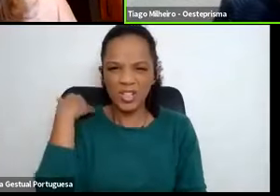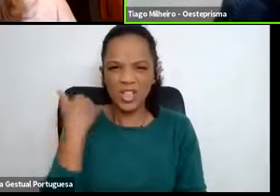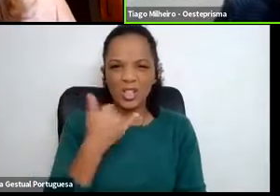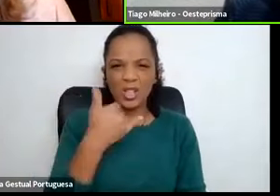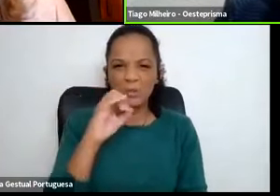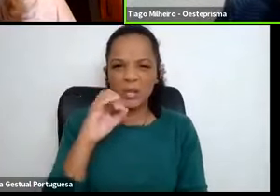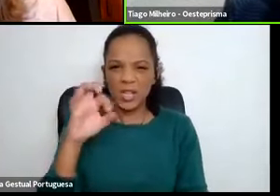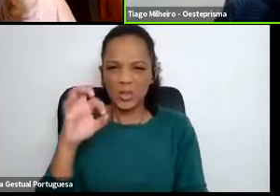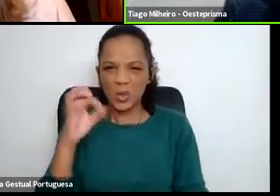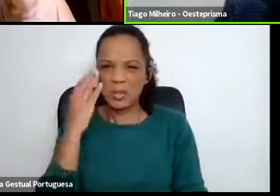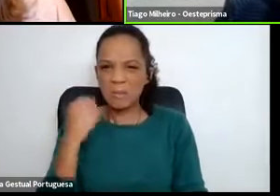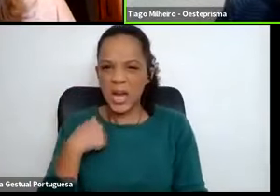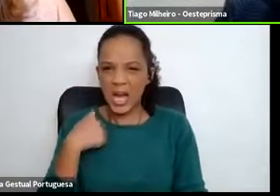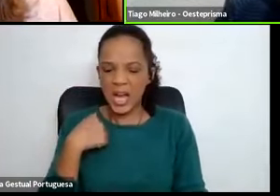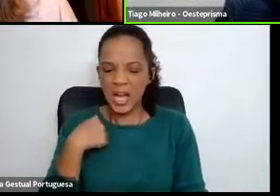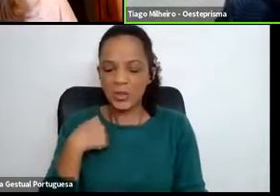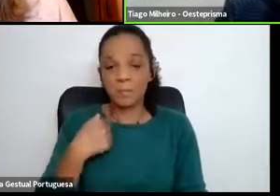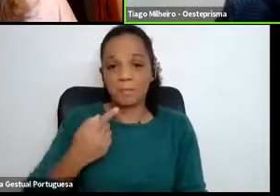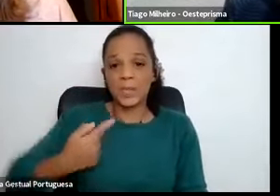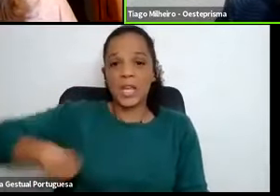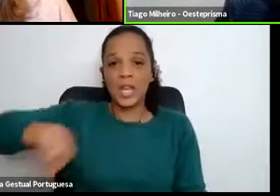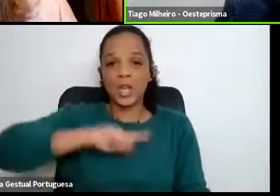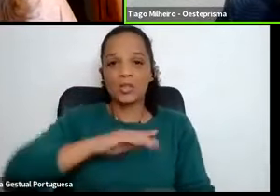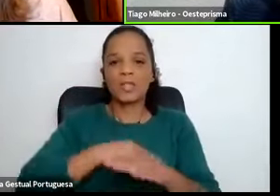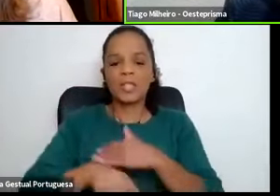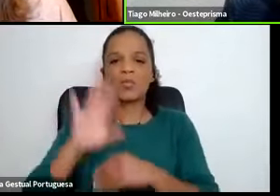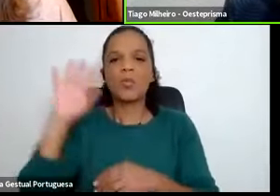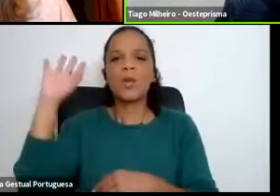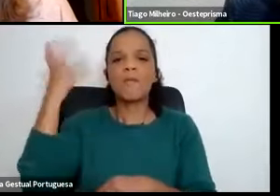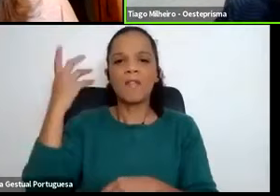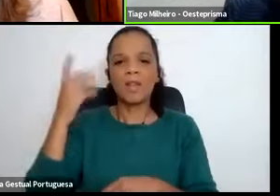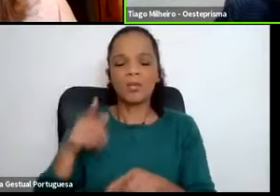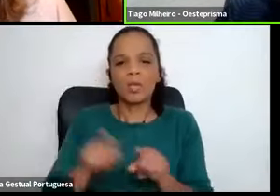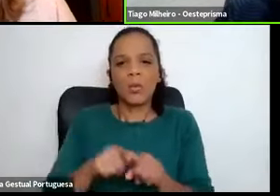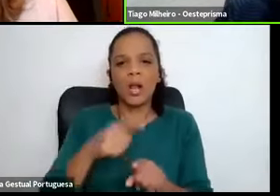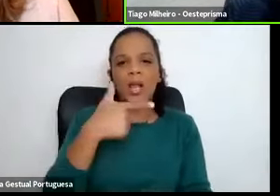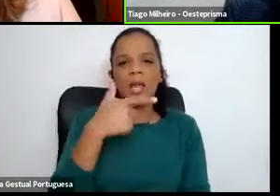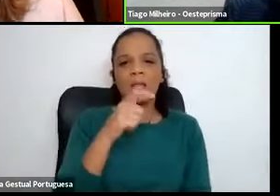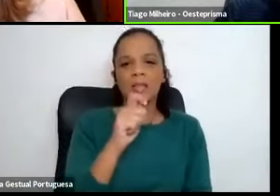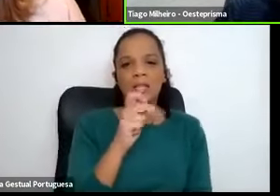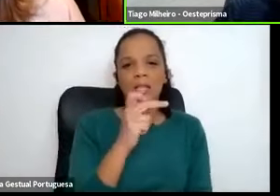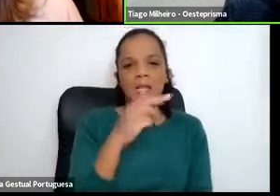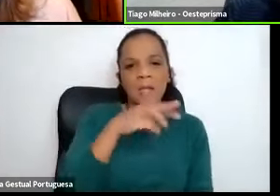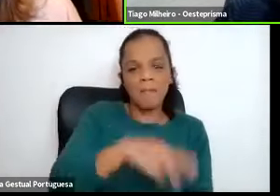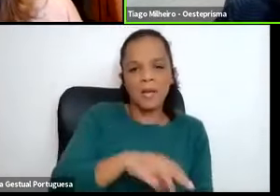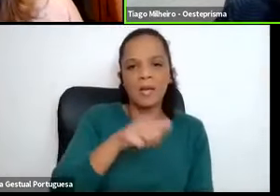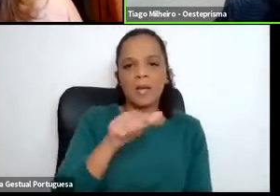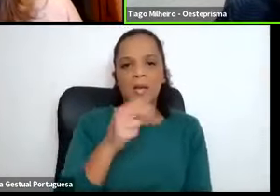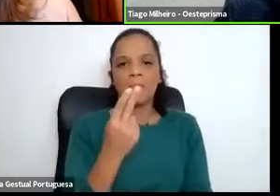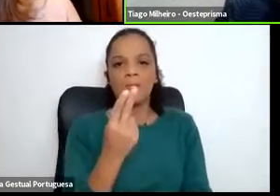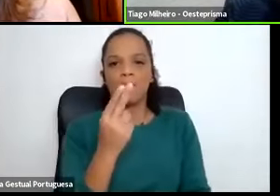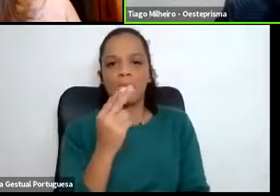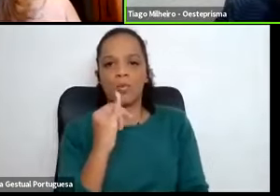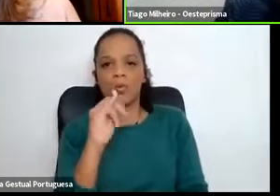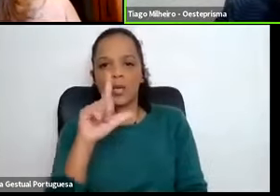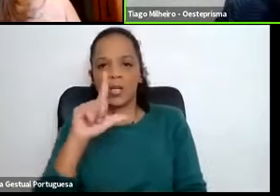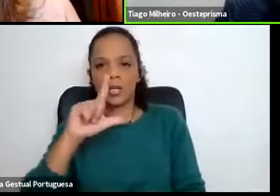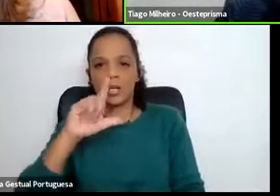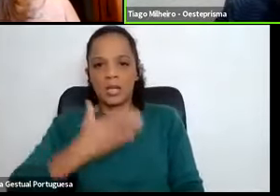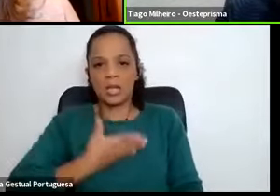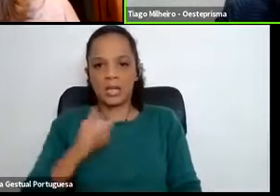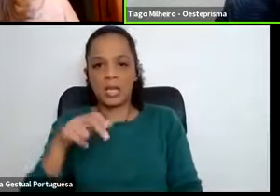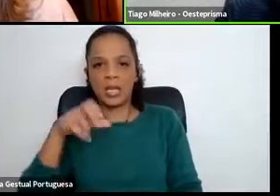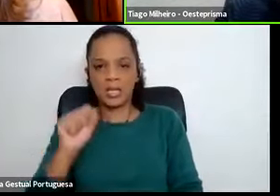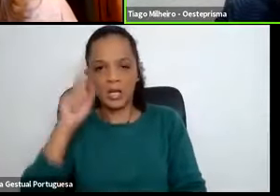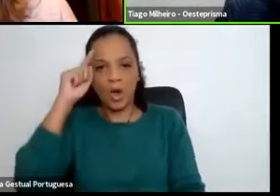julgo eu. Nós fizemos um evento de team building que consistia, basicamente, em fazermos uma